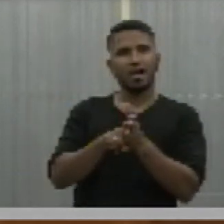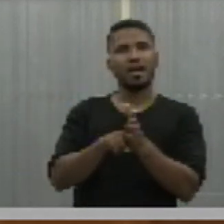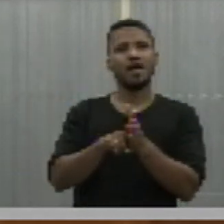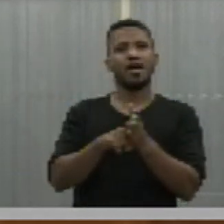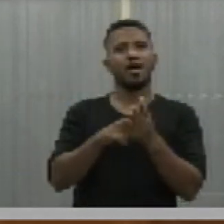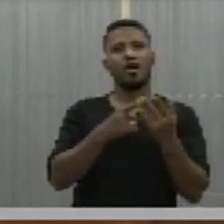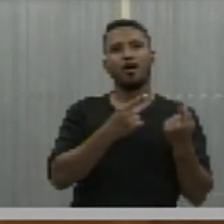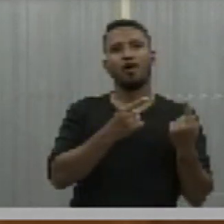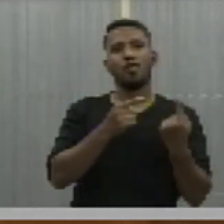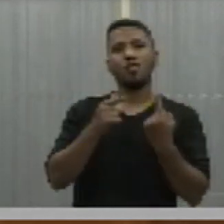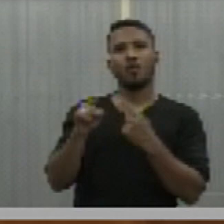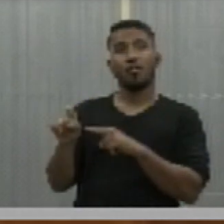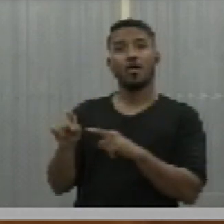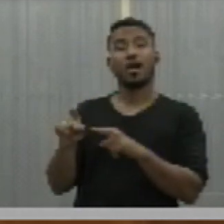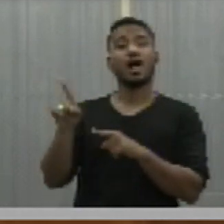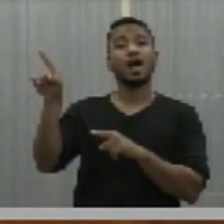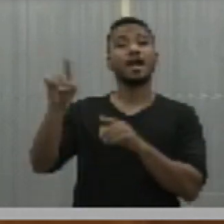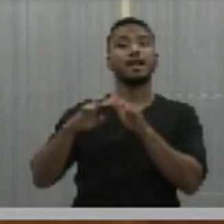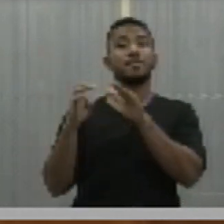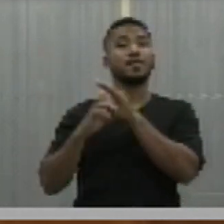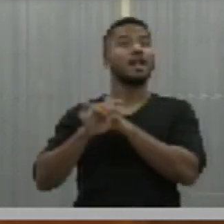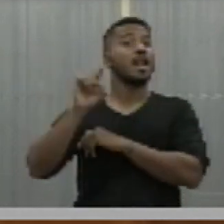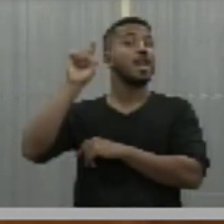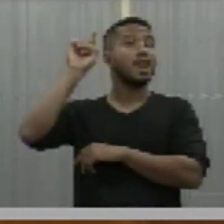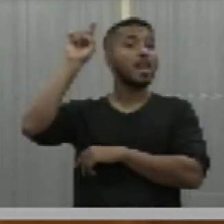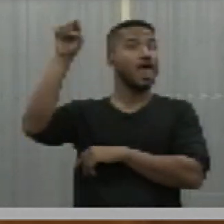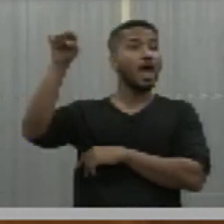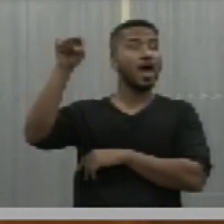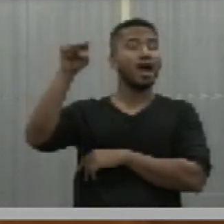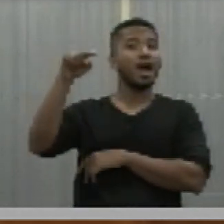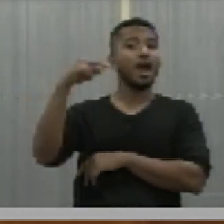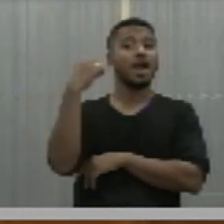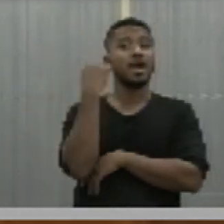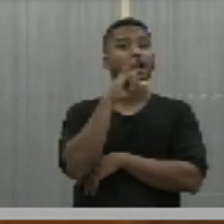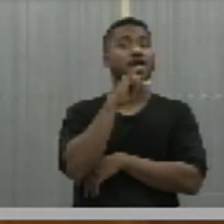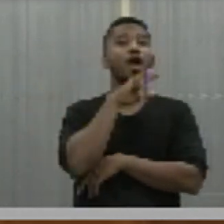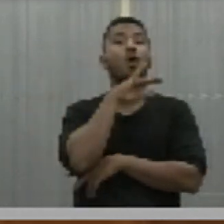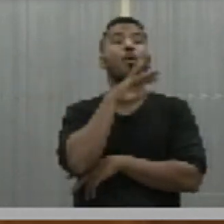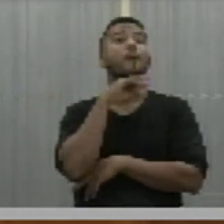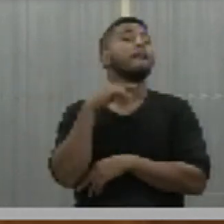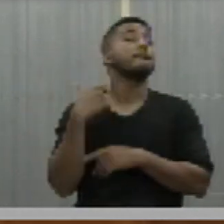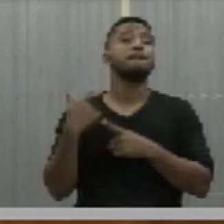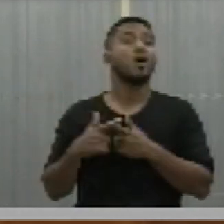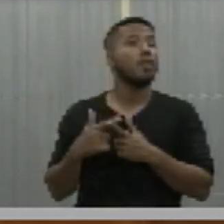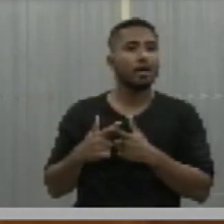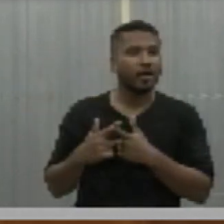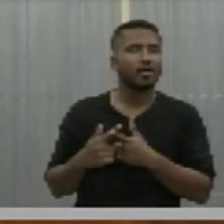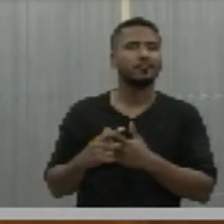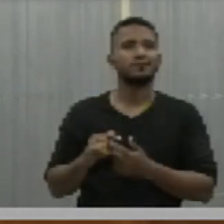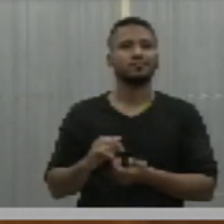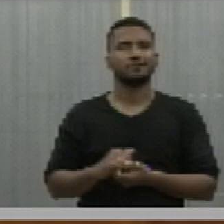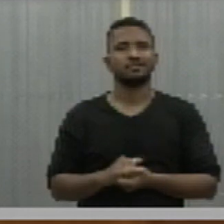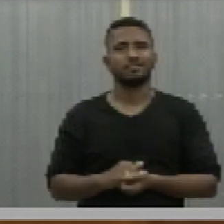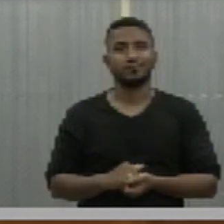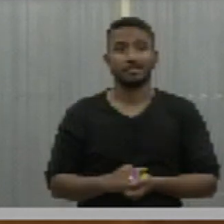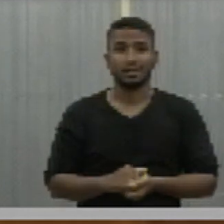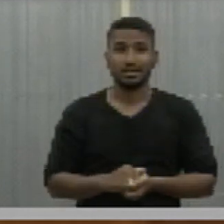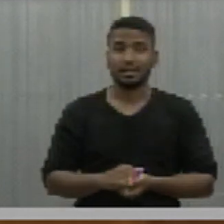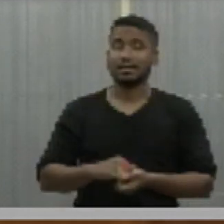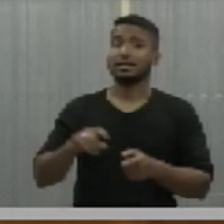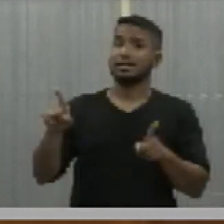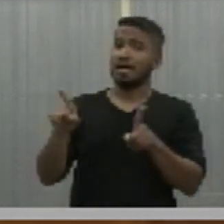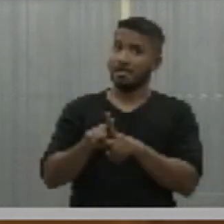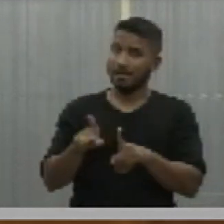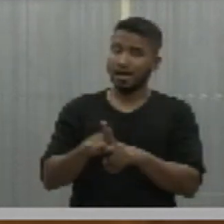por que aquela empresa que lá oferece energia é tão ruim o serviço. Da mesma forma acontece em